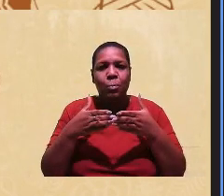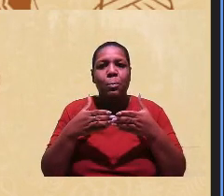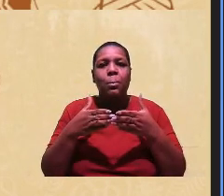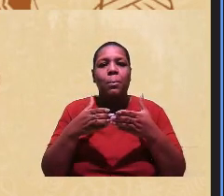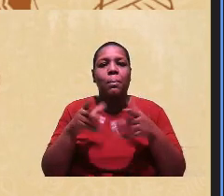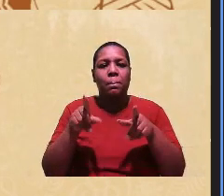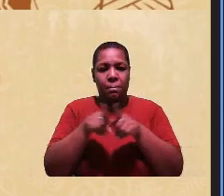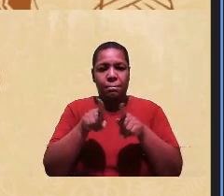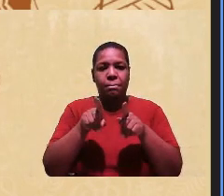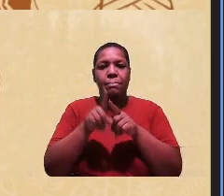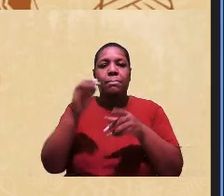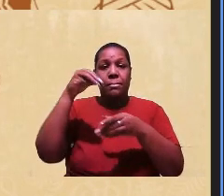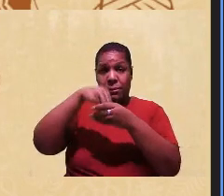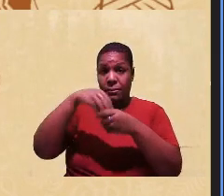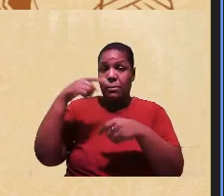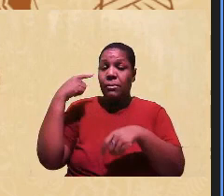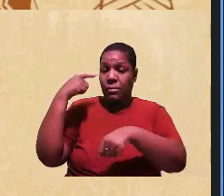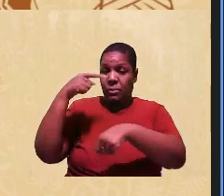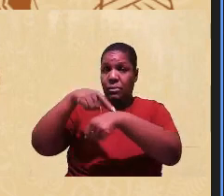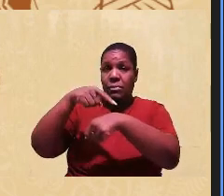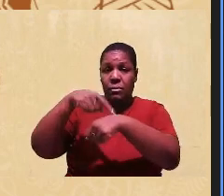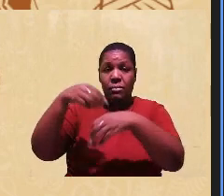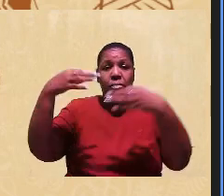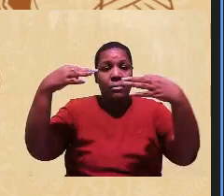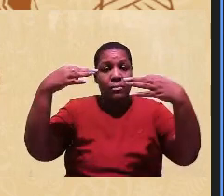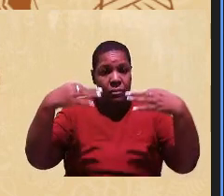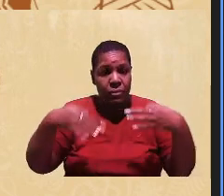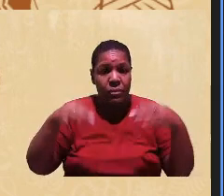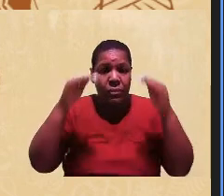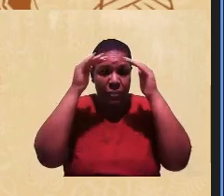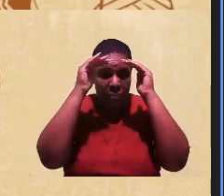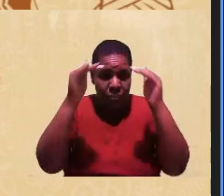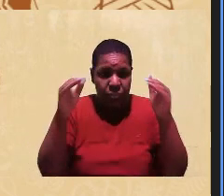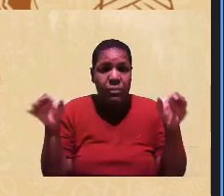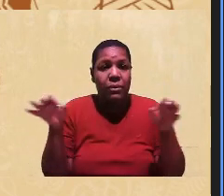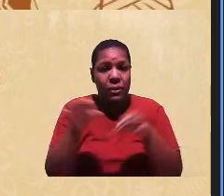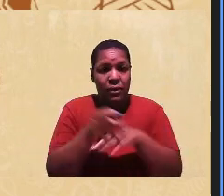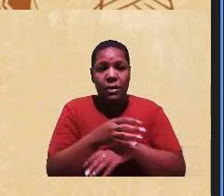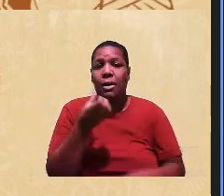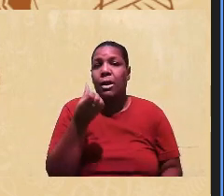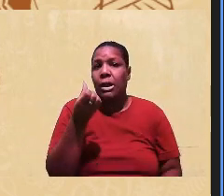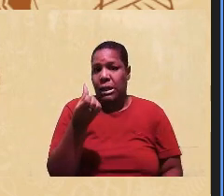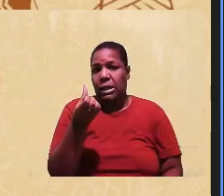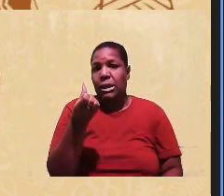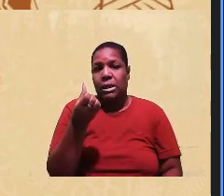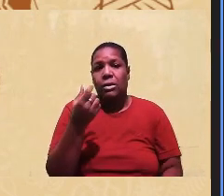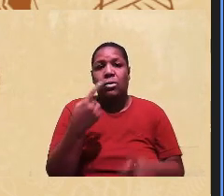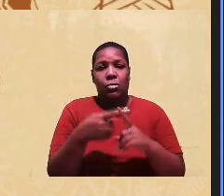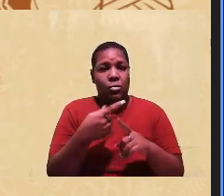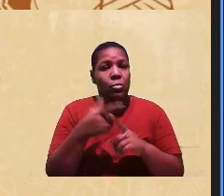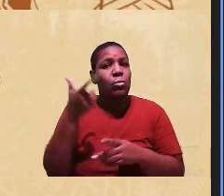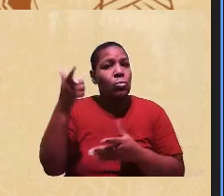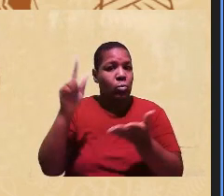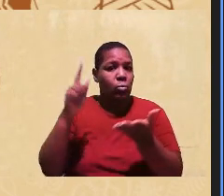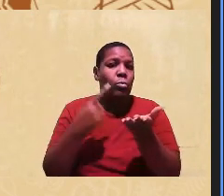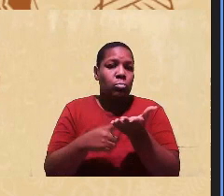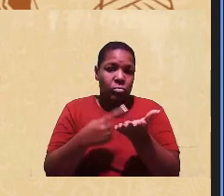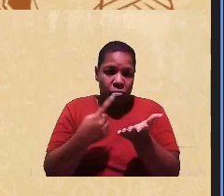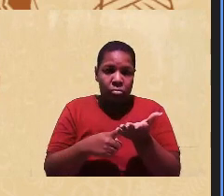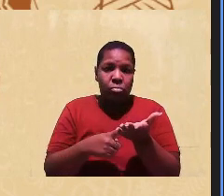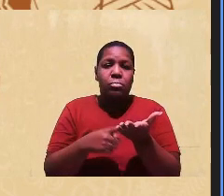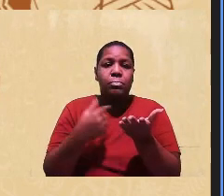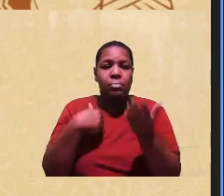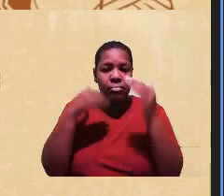dentro do horário mesmo, tentar terminar às seis horas, porque a gente precisa lembrar que a gente conta com uma